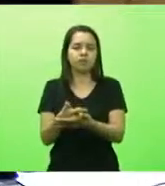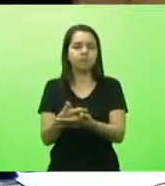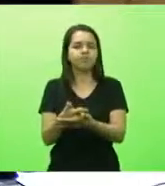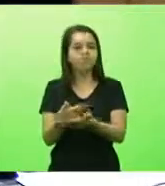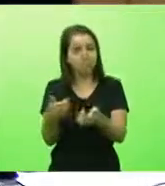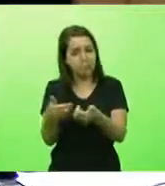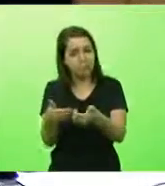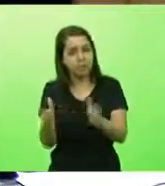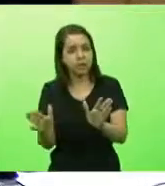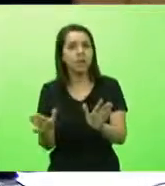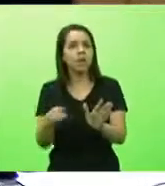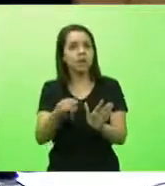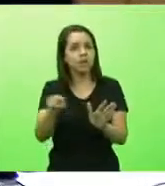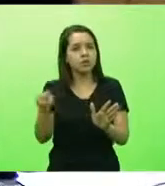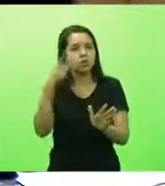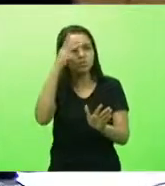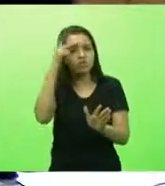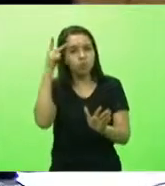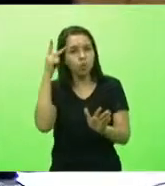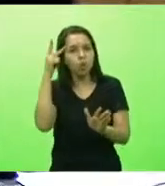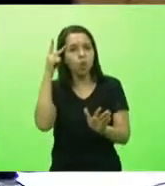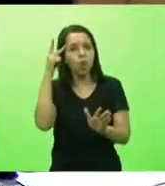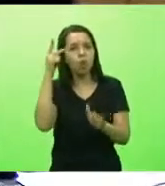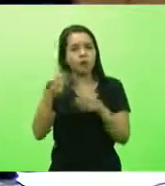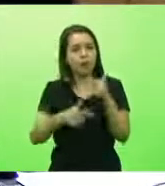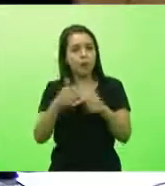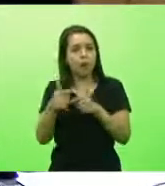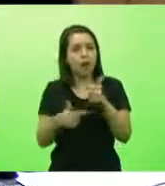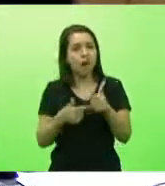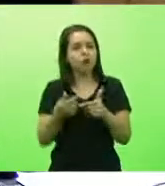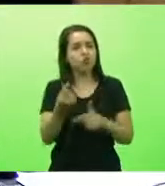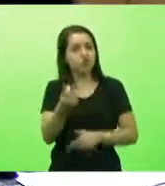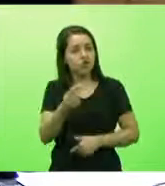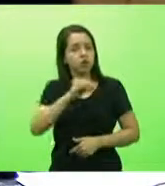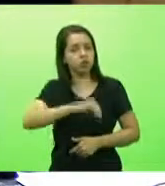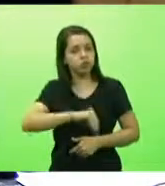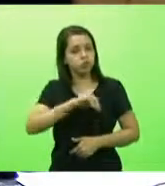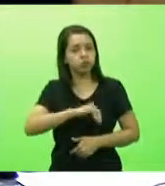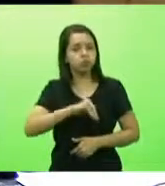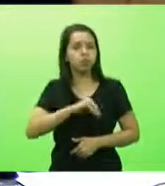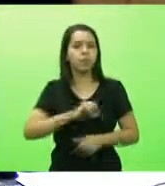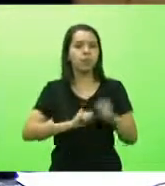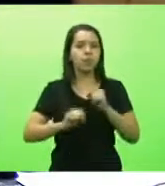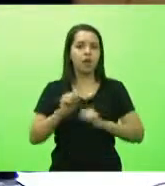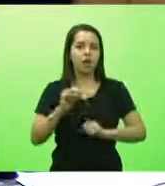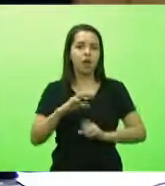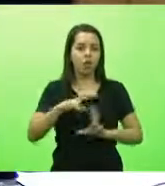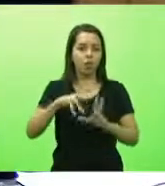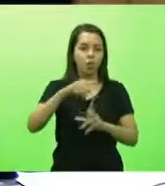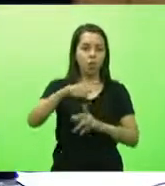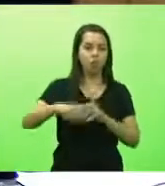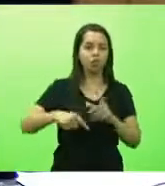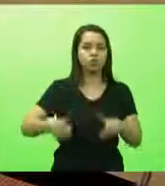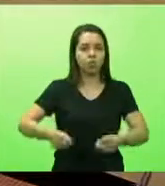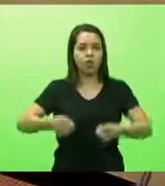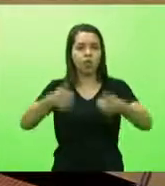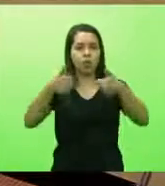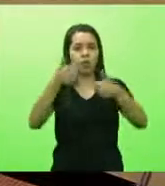ganhar o seu dinheiro, a voltar a ter essa esperança de um mundo melhor. Muito obrigado, presidente Nilson Berlander.